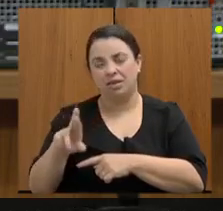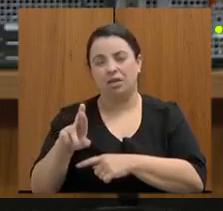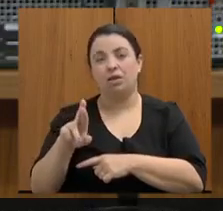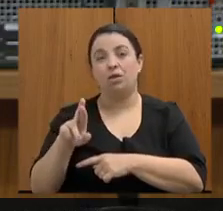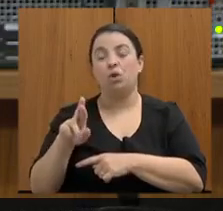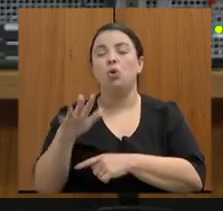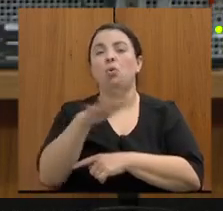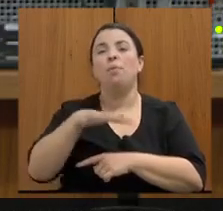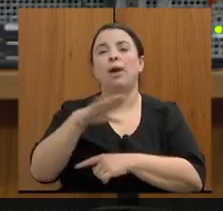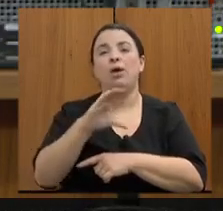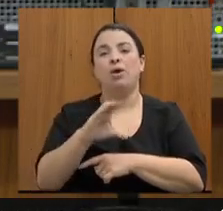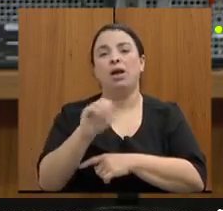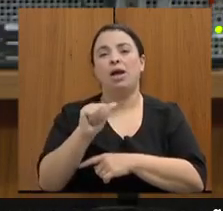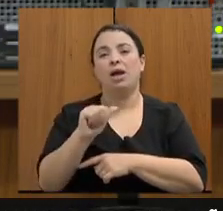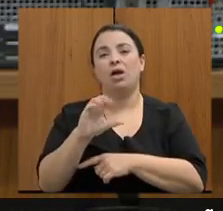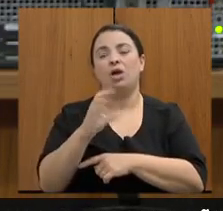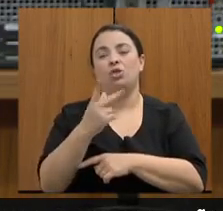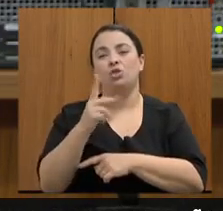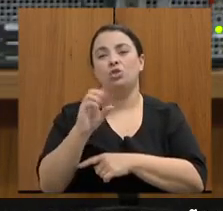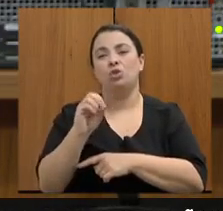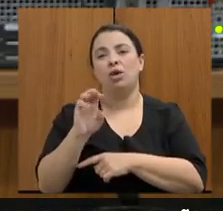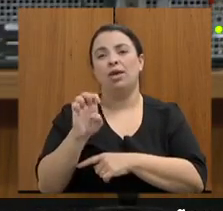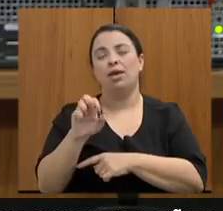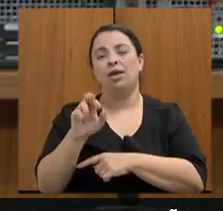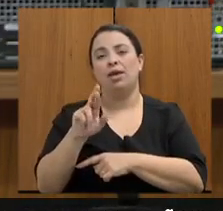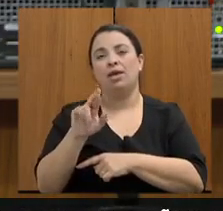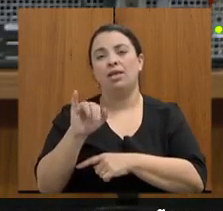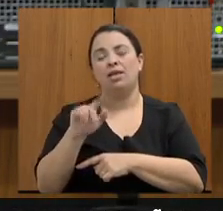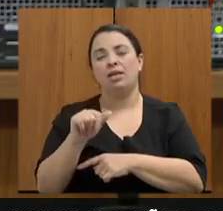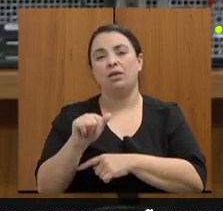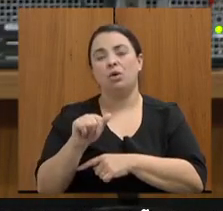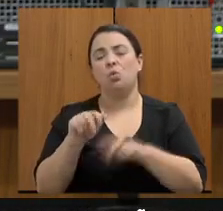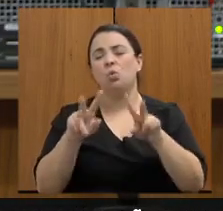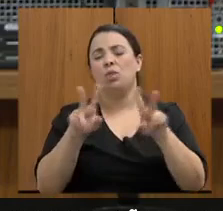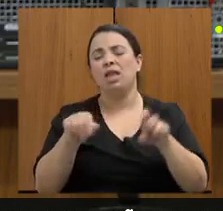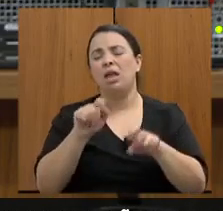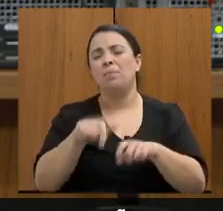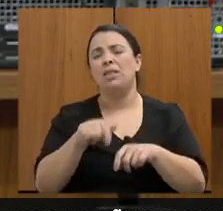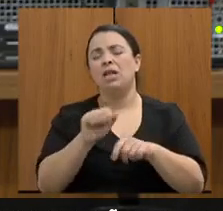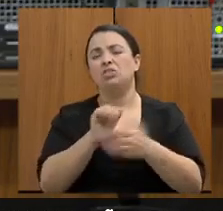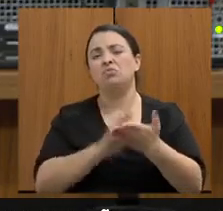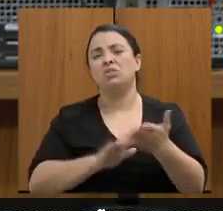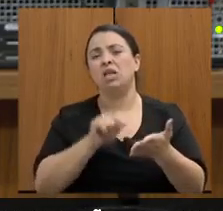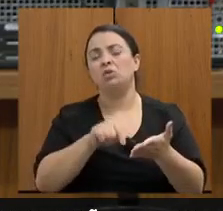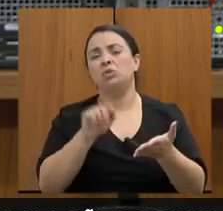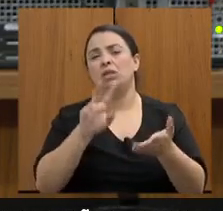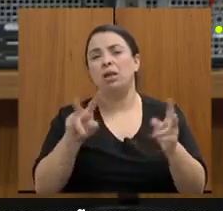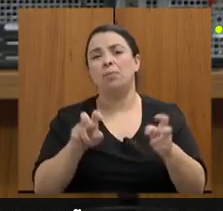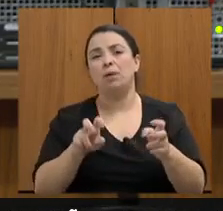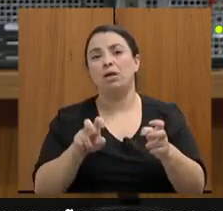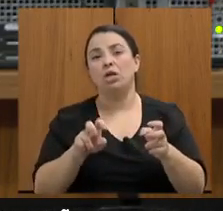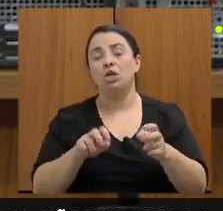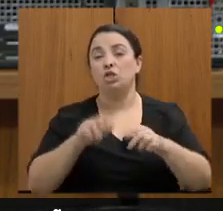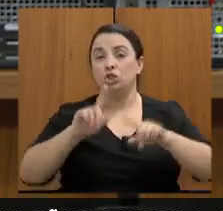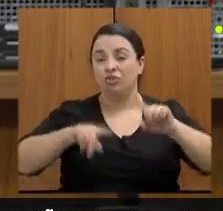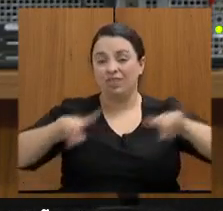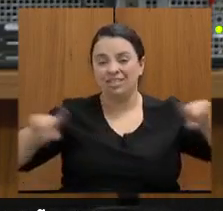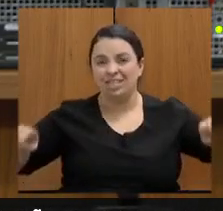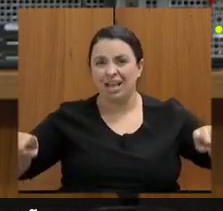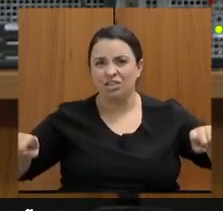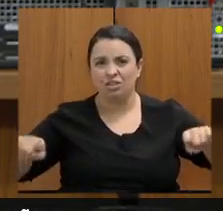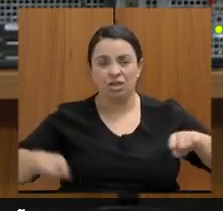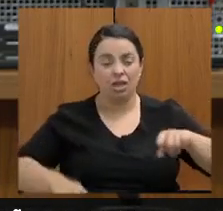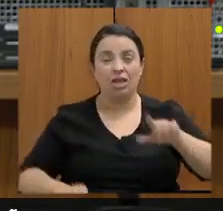o tema da atividade foi diversidade identidade de gênero e sexual isso é coisa para ser